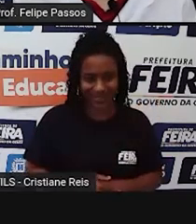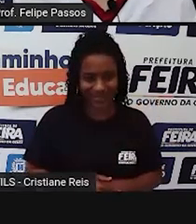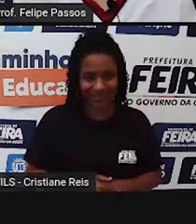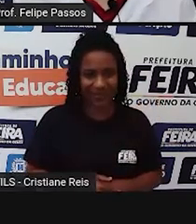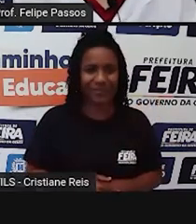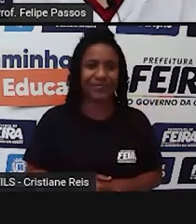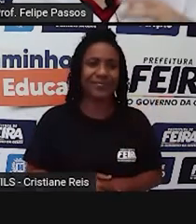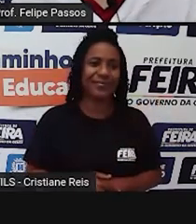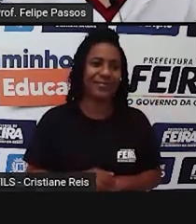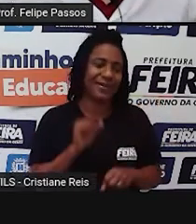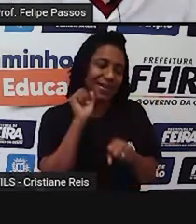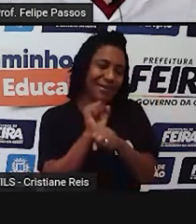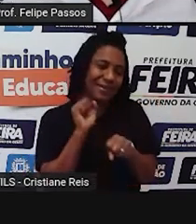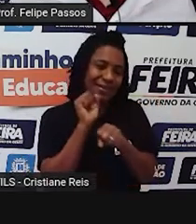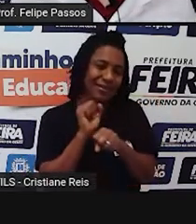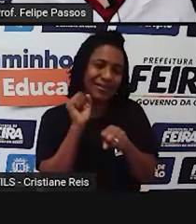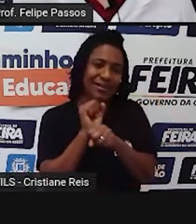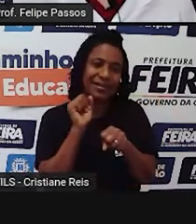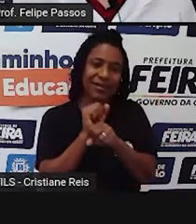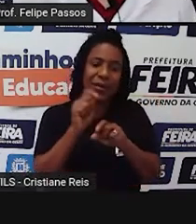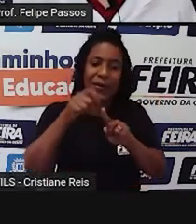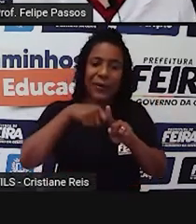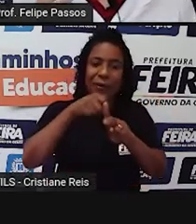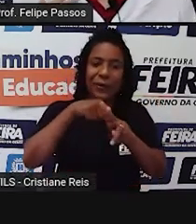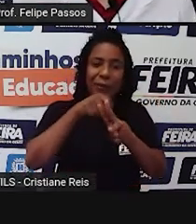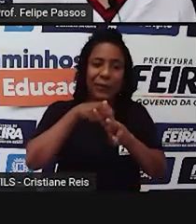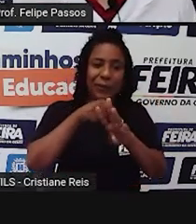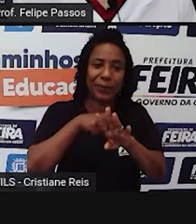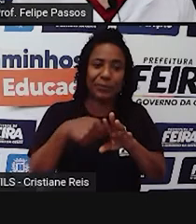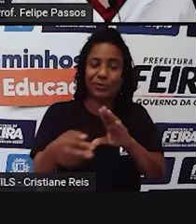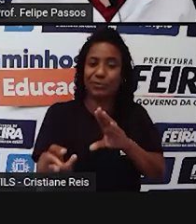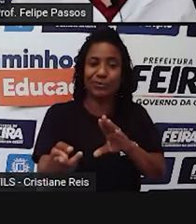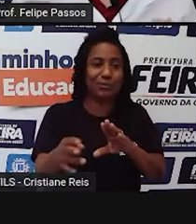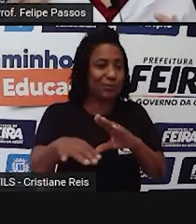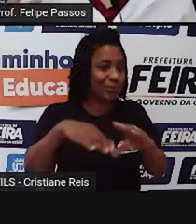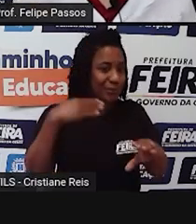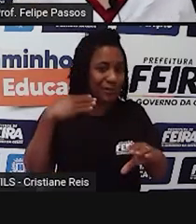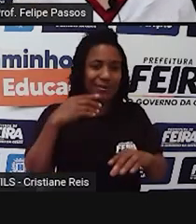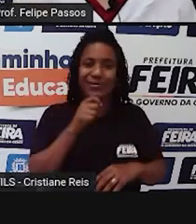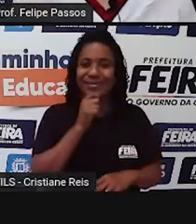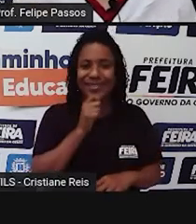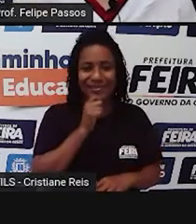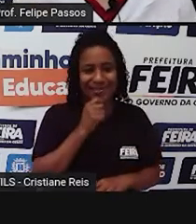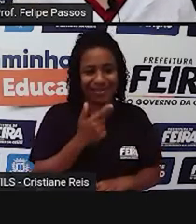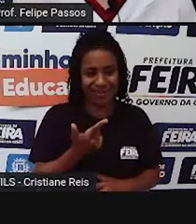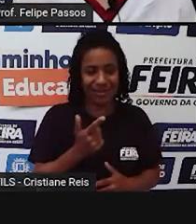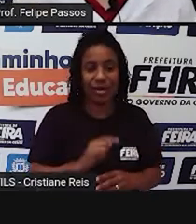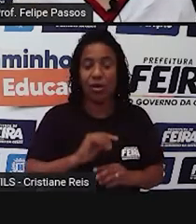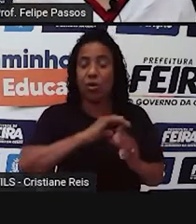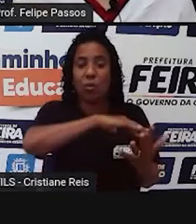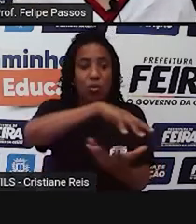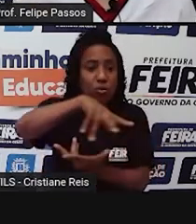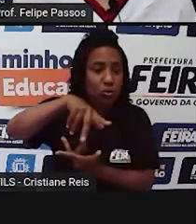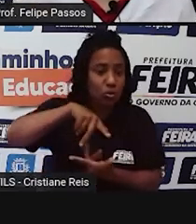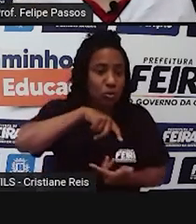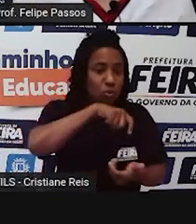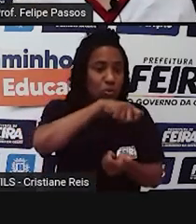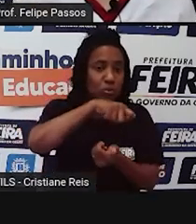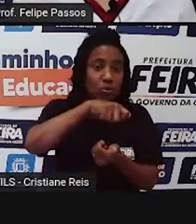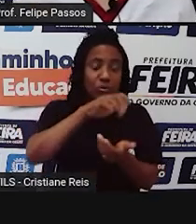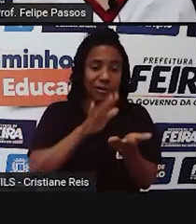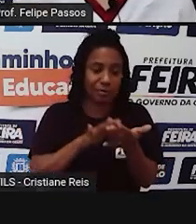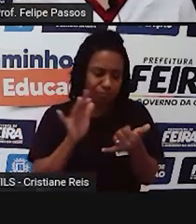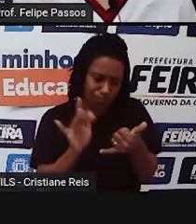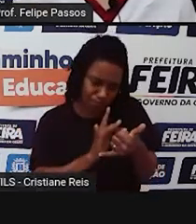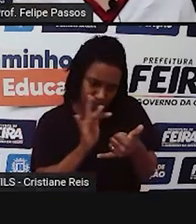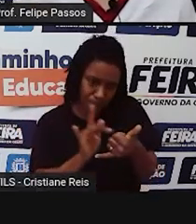mais esperar muito tempo para chegar uma informação, você tem informação imediata, você consegue saber coisas que estão acontecendo no mundo todo, na palma da sua